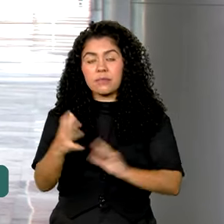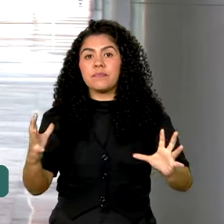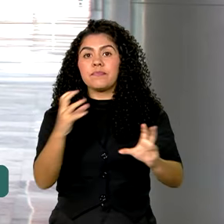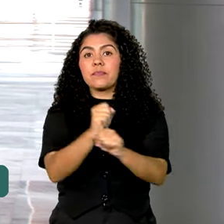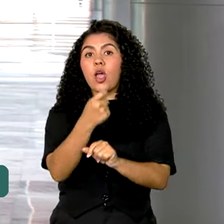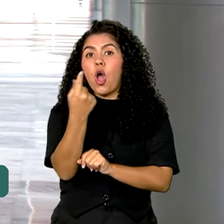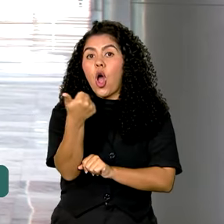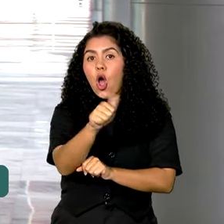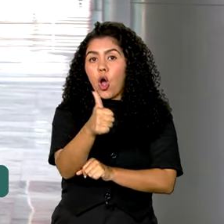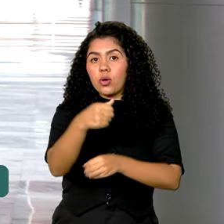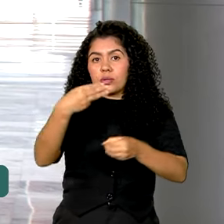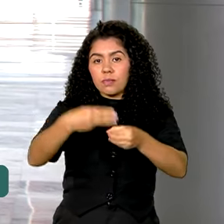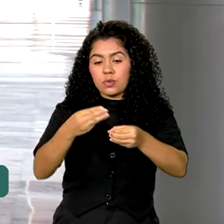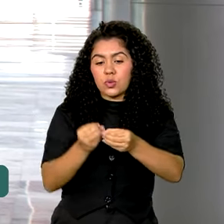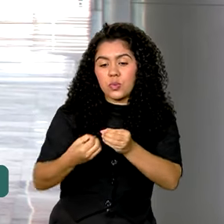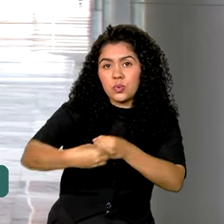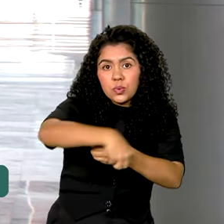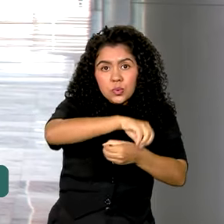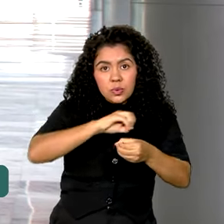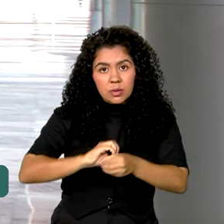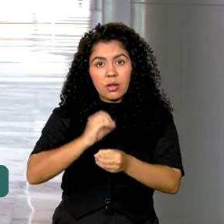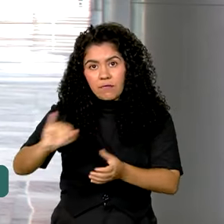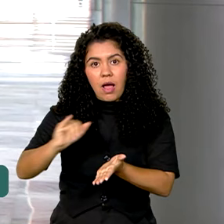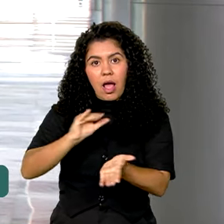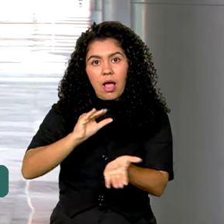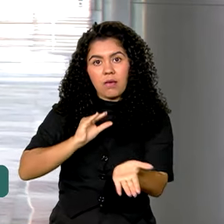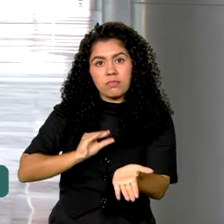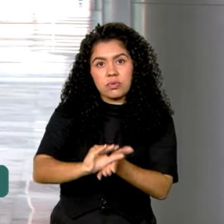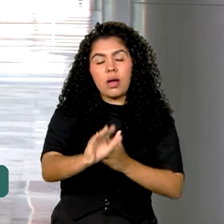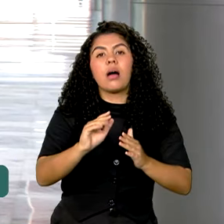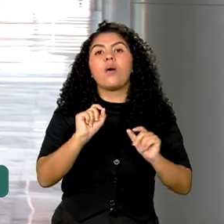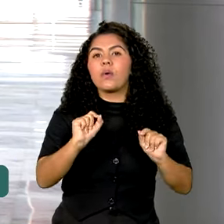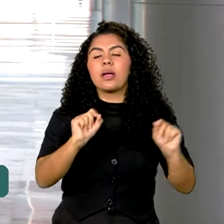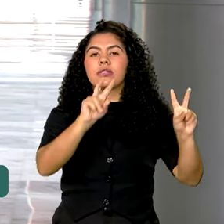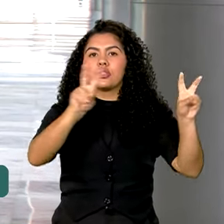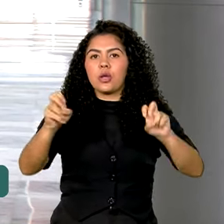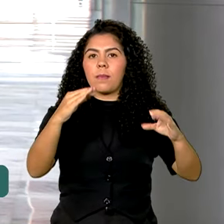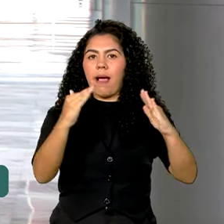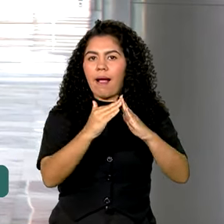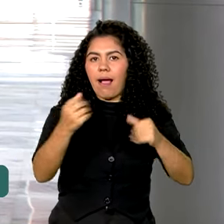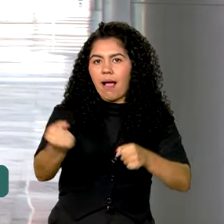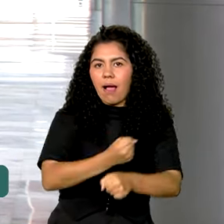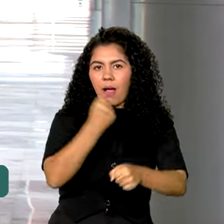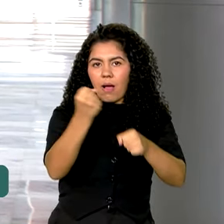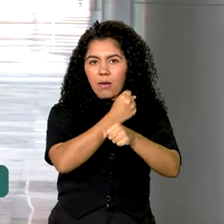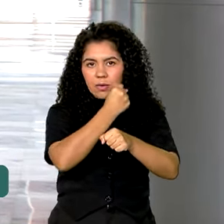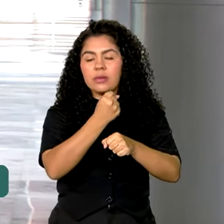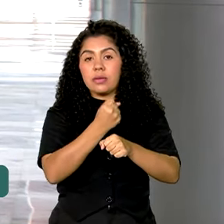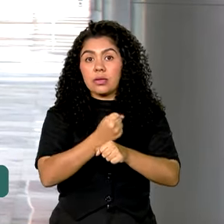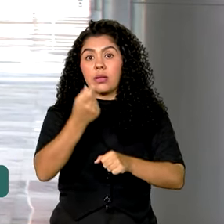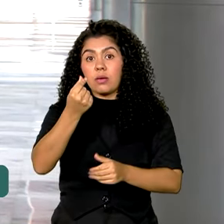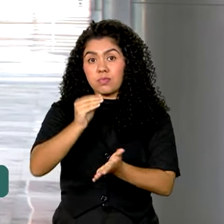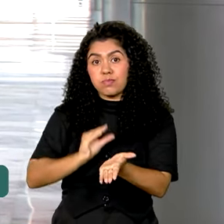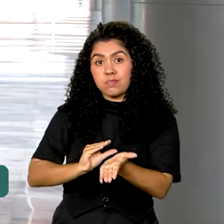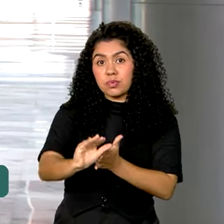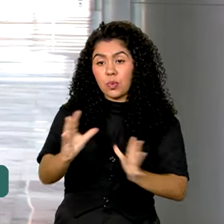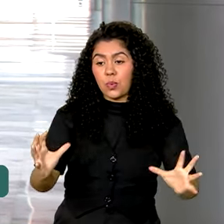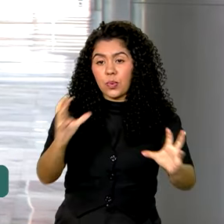municípios vão receber mais de 5.700 unidades habitacionais do Minha Casa Minha Vida, com recursos de